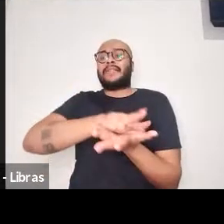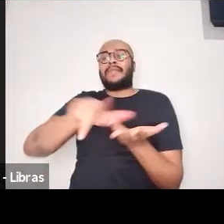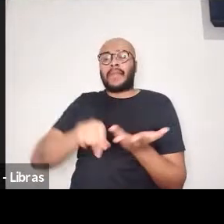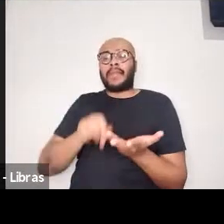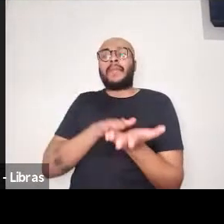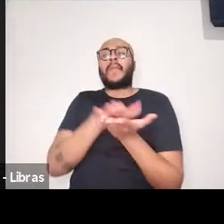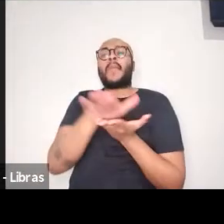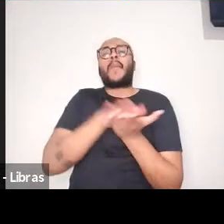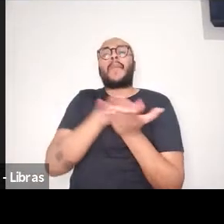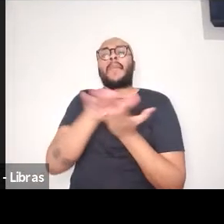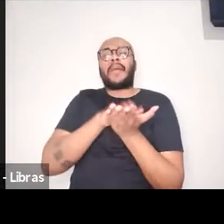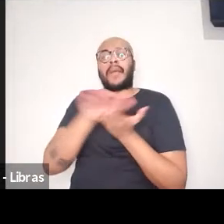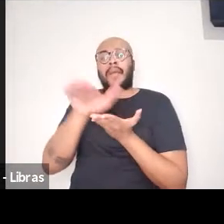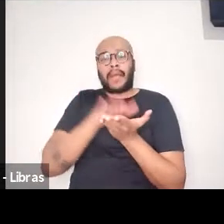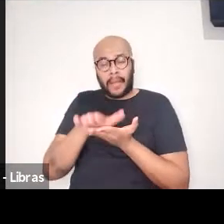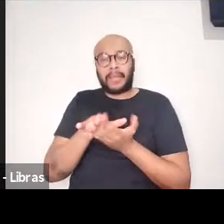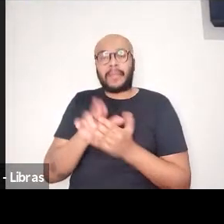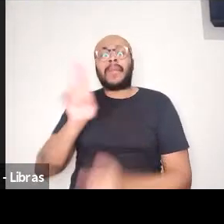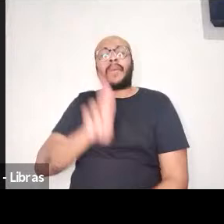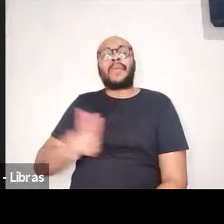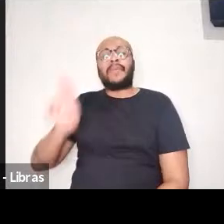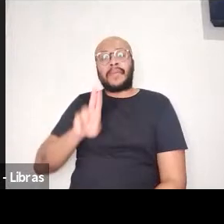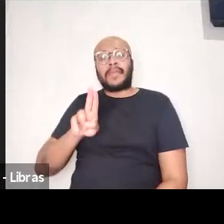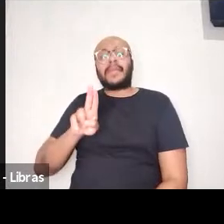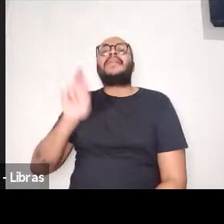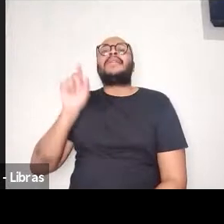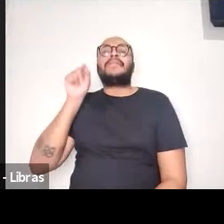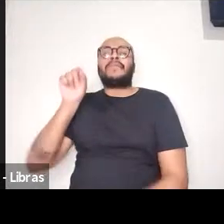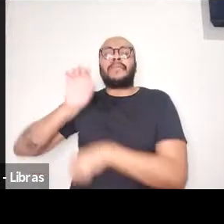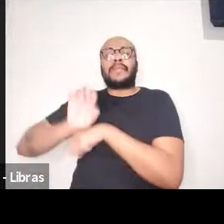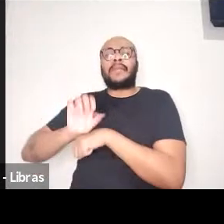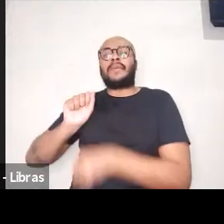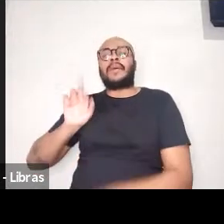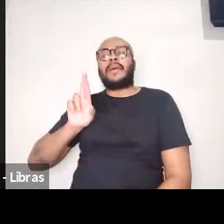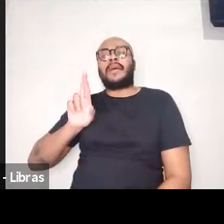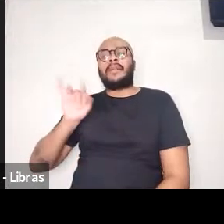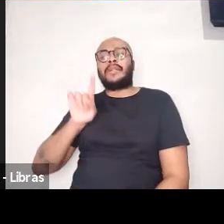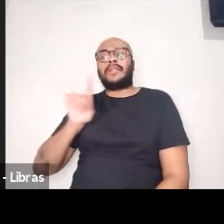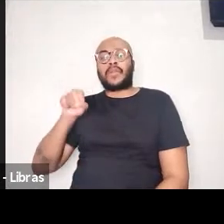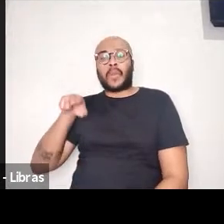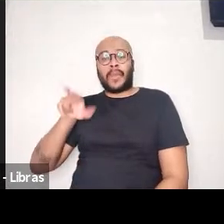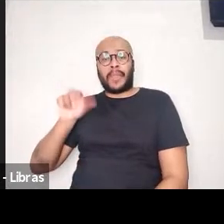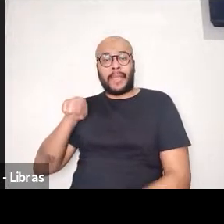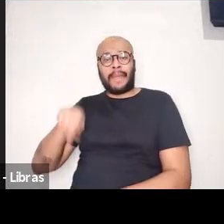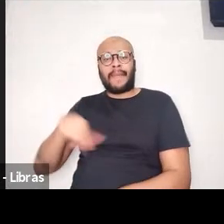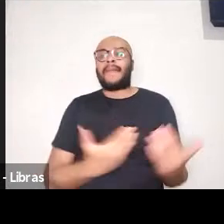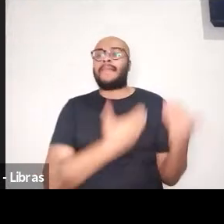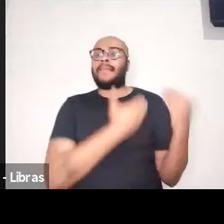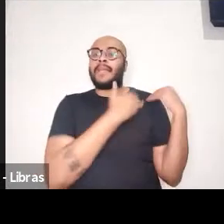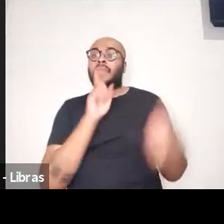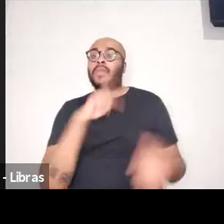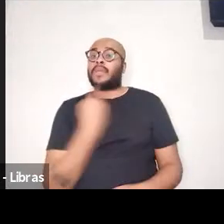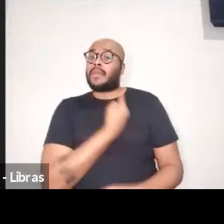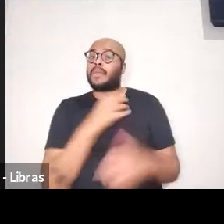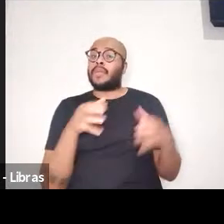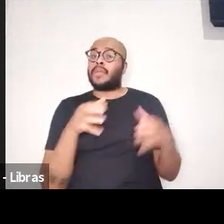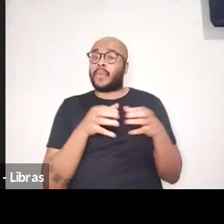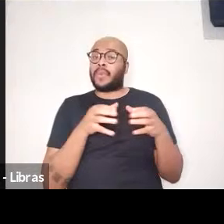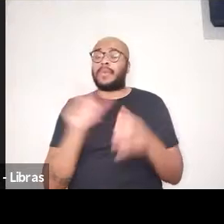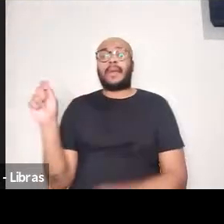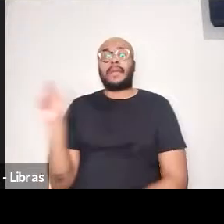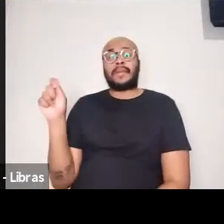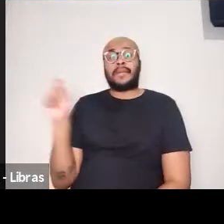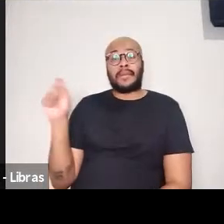University, nos Estados Unidos, com o qual, como já foi dito, a ANPED, a nossa Associação